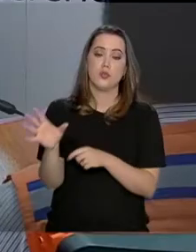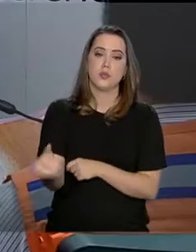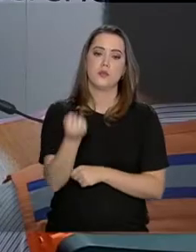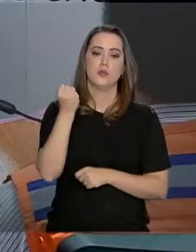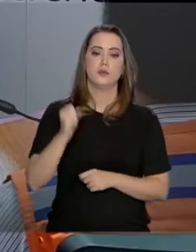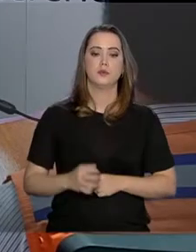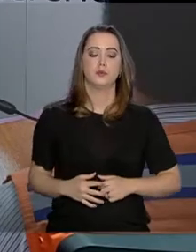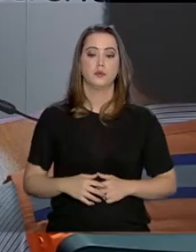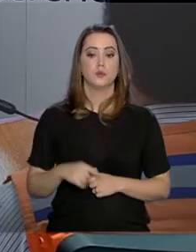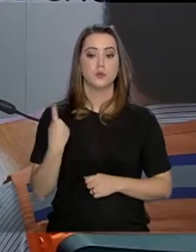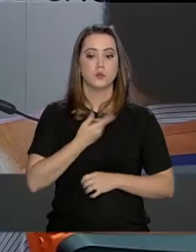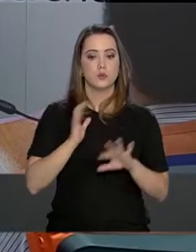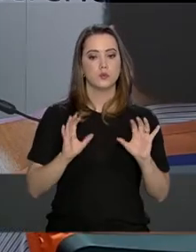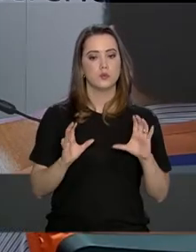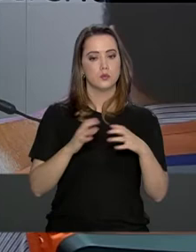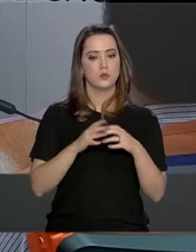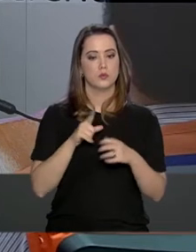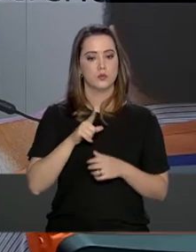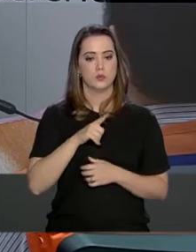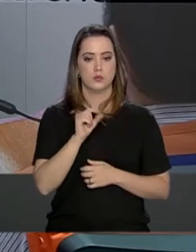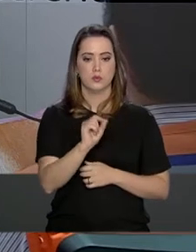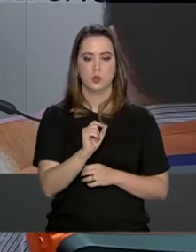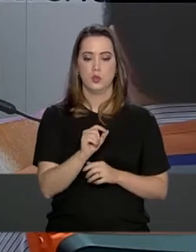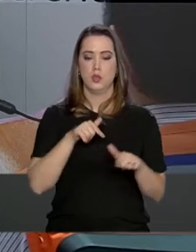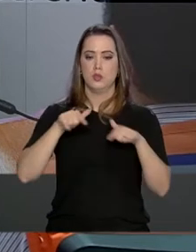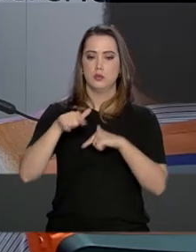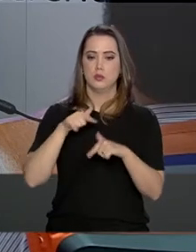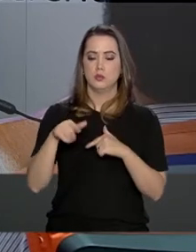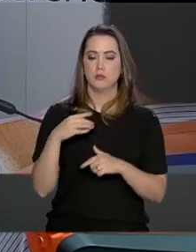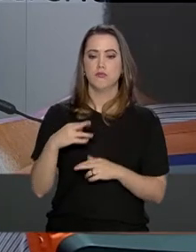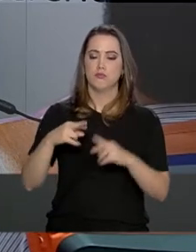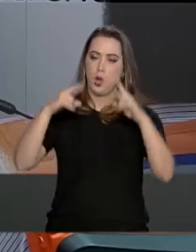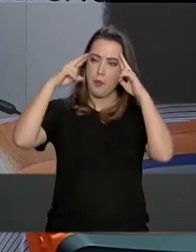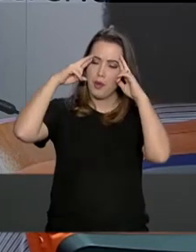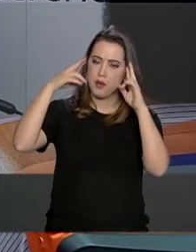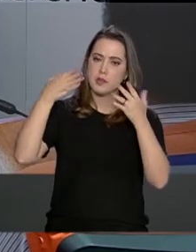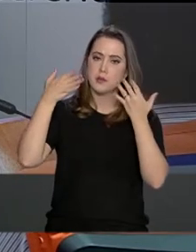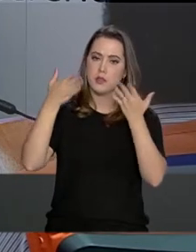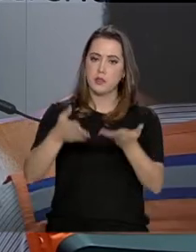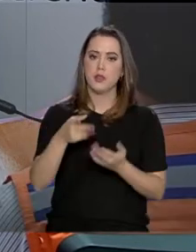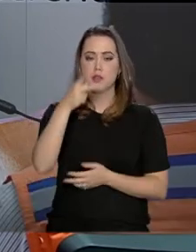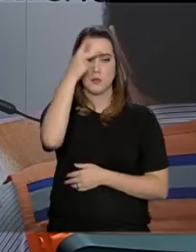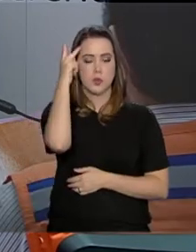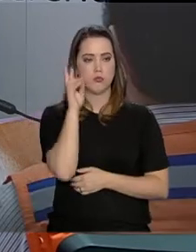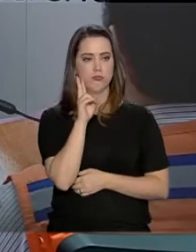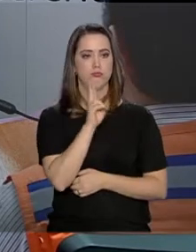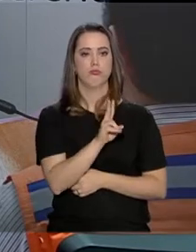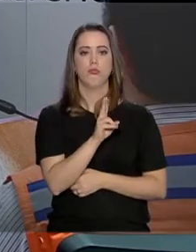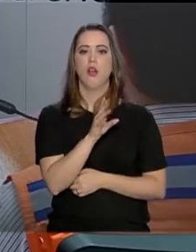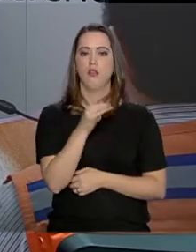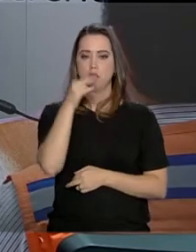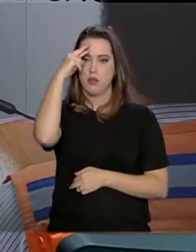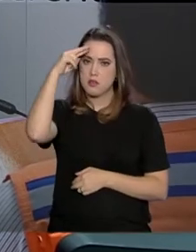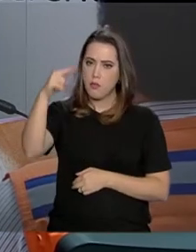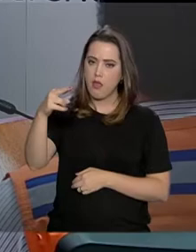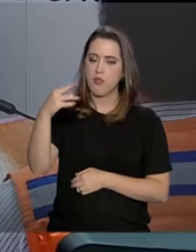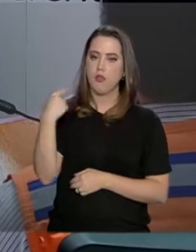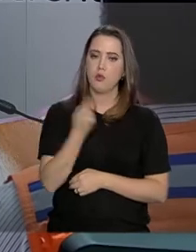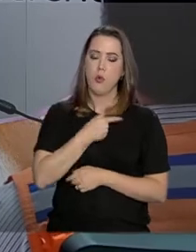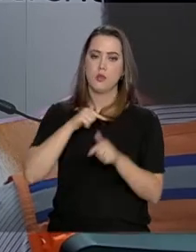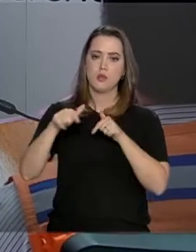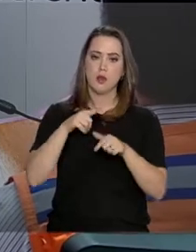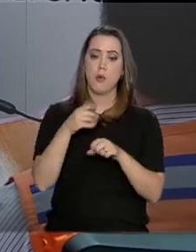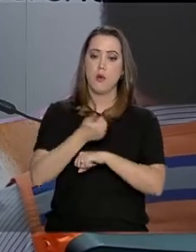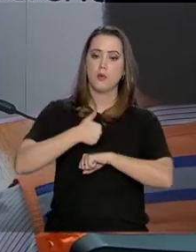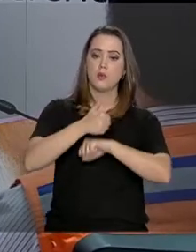A nossa equipe tem feito um trabalho muito respeitado aqui, as pessoas estão respeitando muito o nosso trabalho, em função do